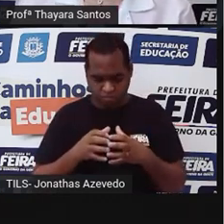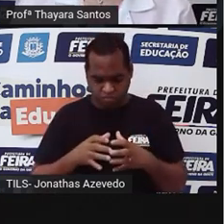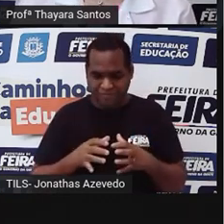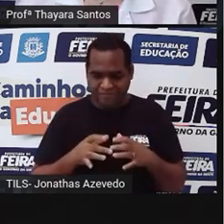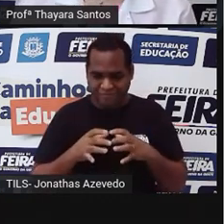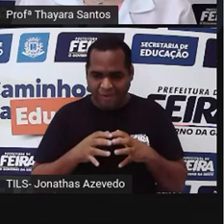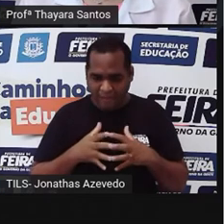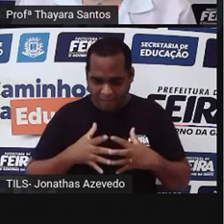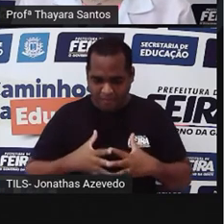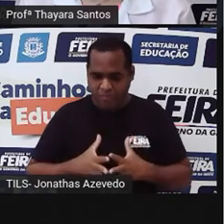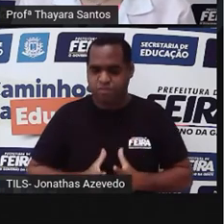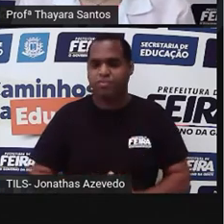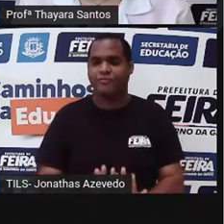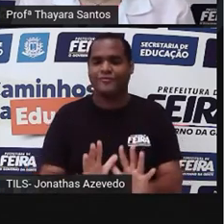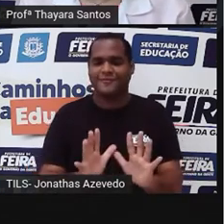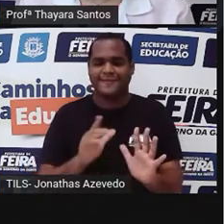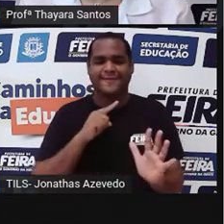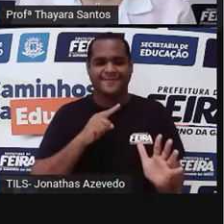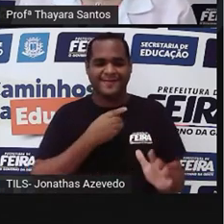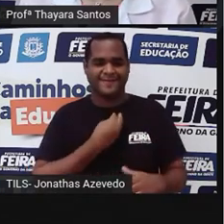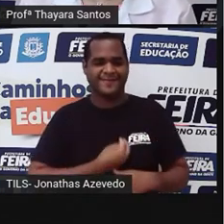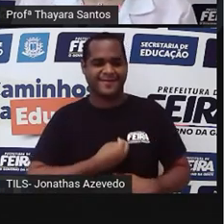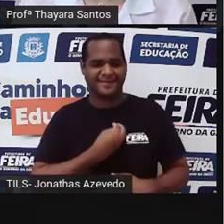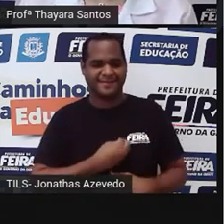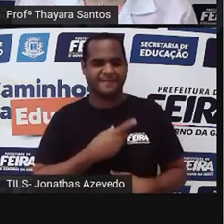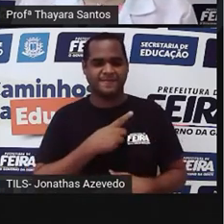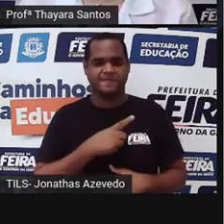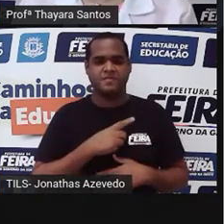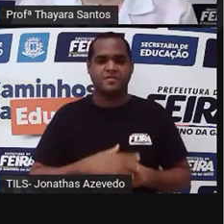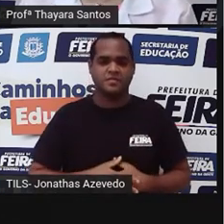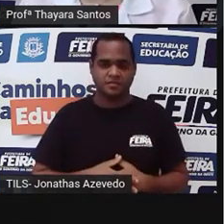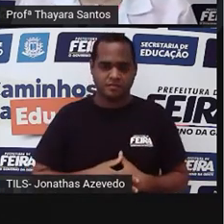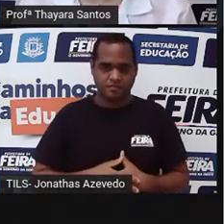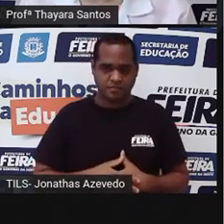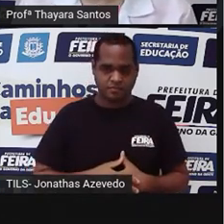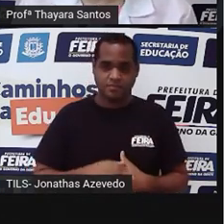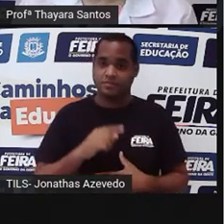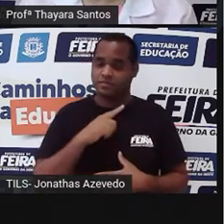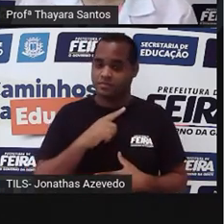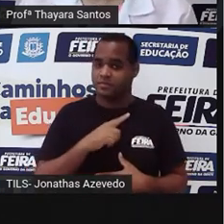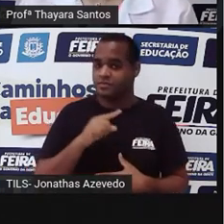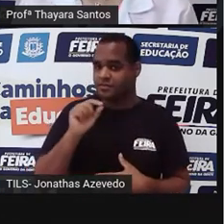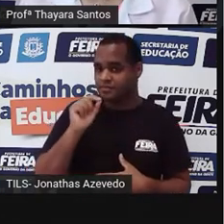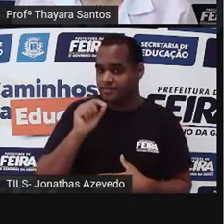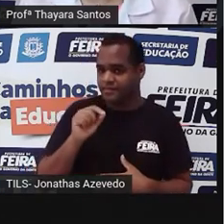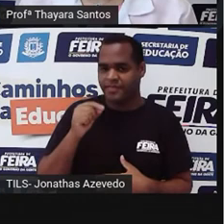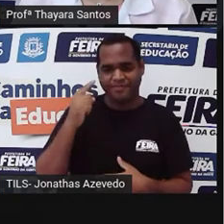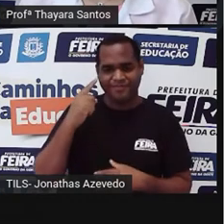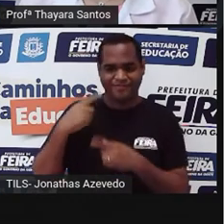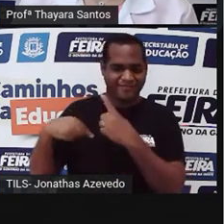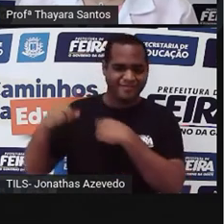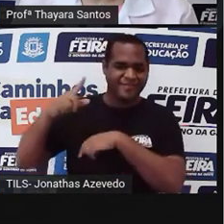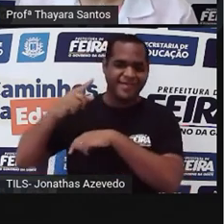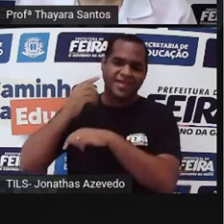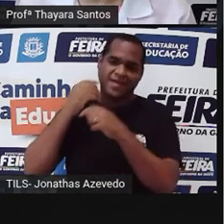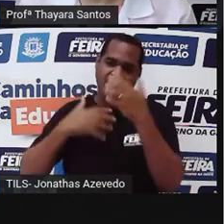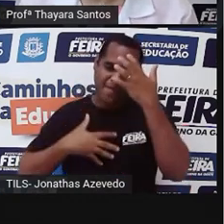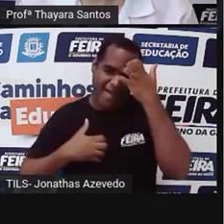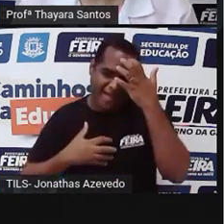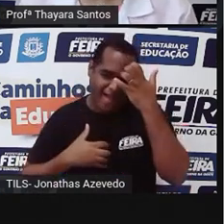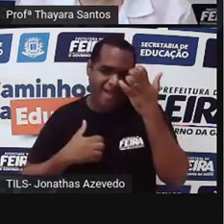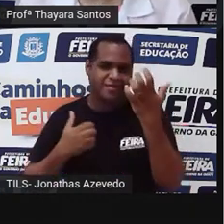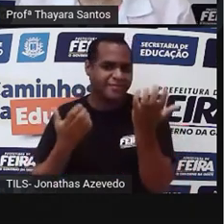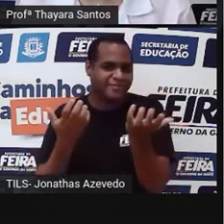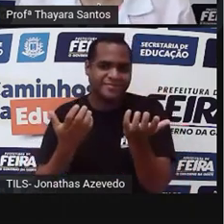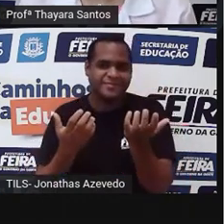na hora de nascer mesmo, né? Que é o nosso caso. Então, aí dentro dos placentários, a gente tem os primatas, os felinos, os ruminantes.